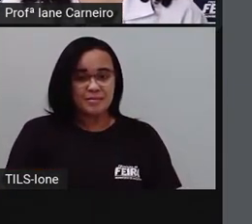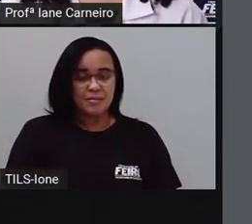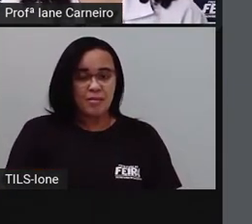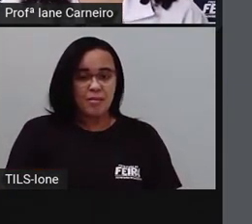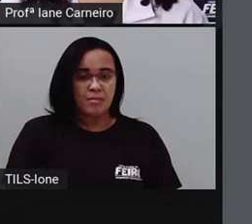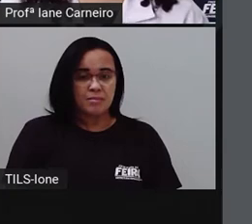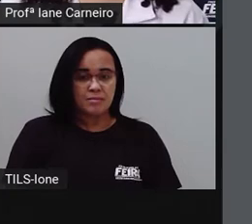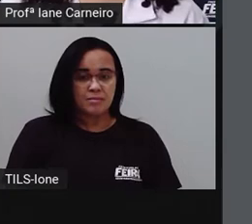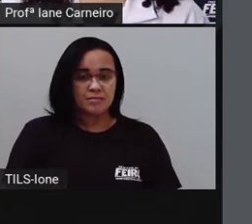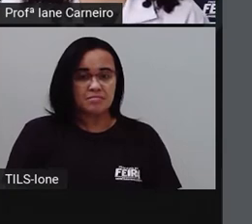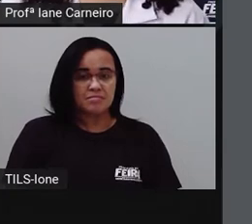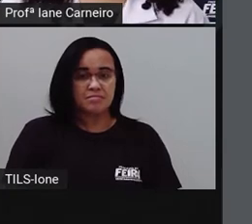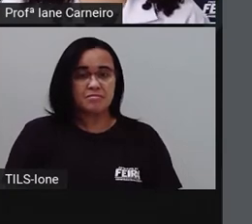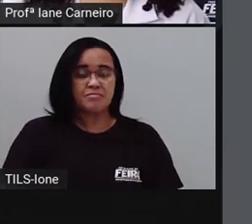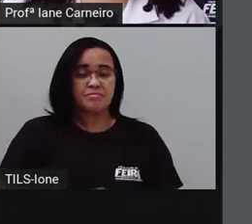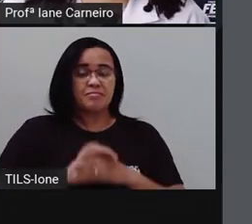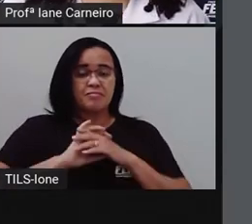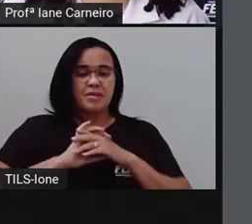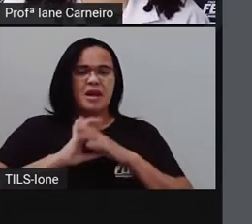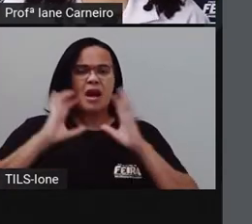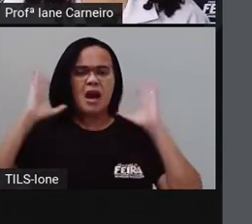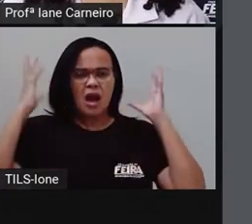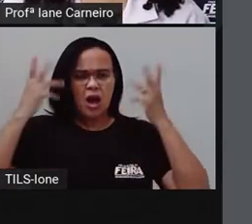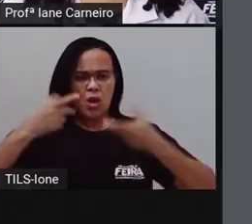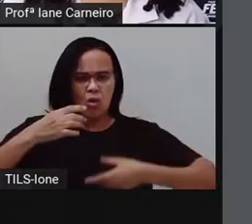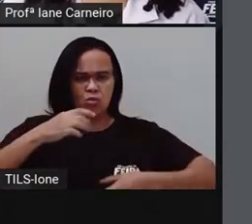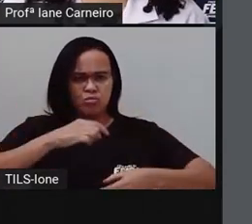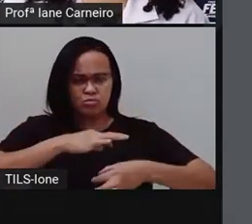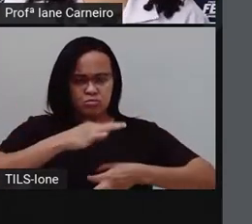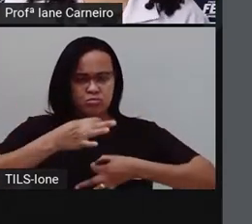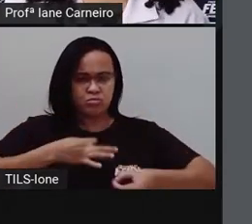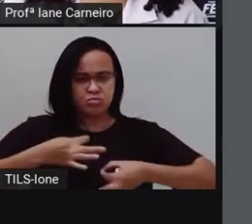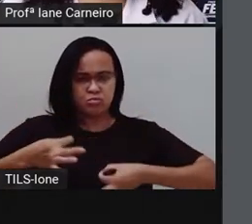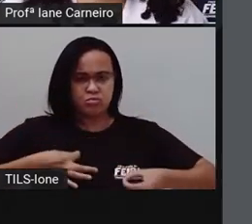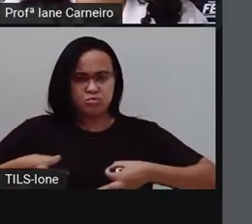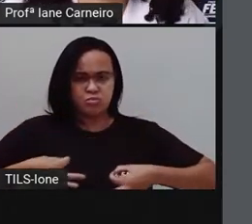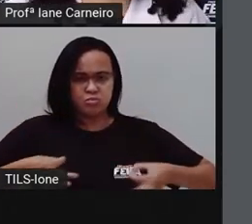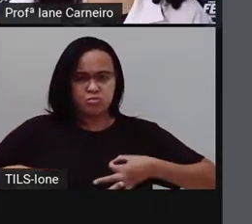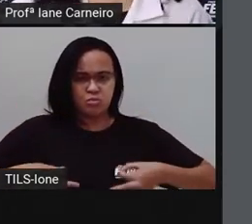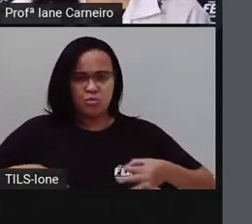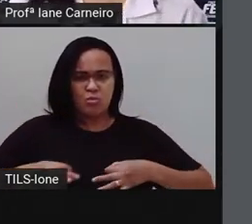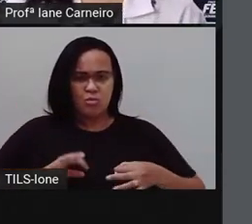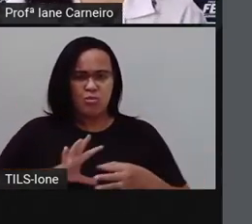A onça, urra. Gra, gra.